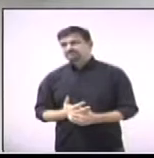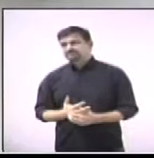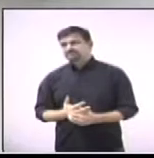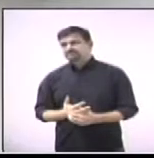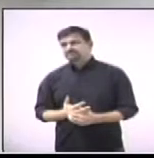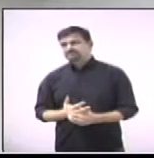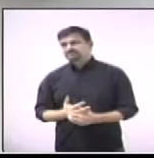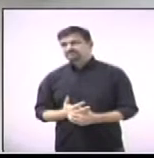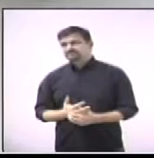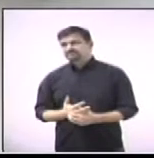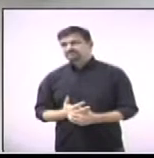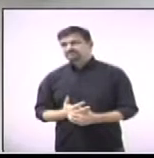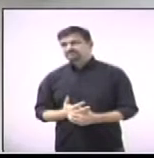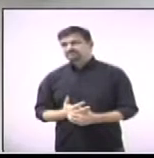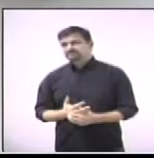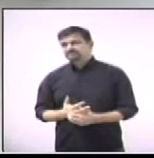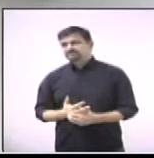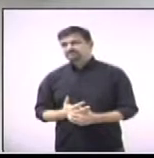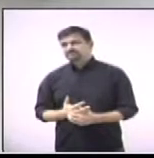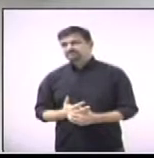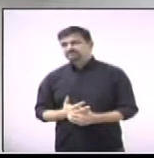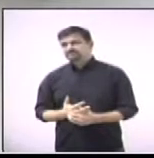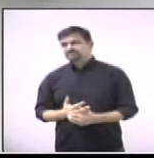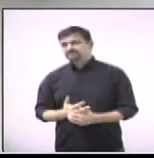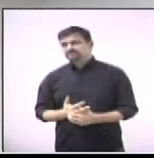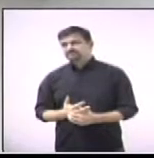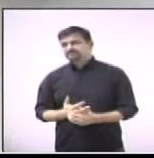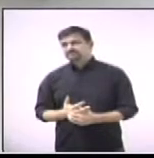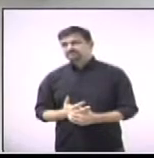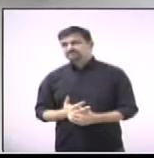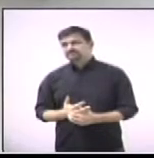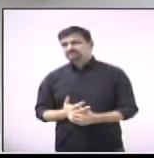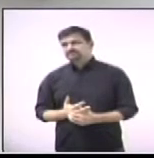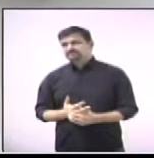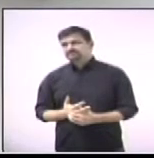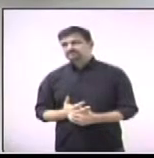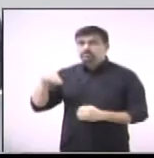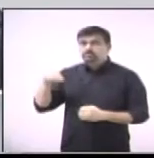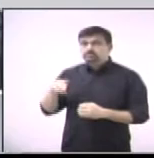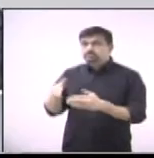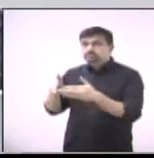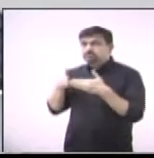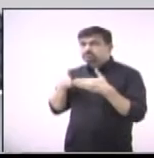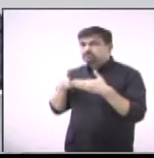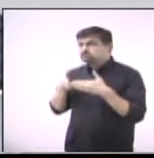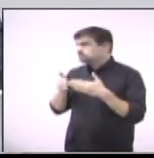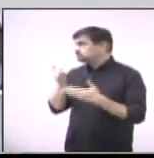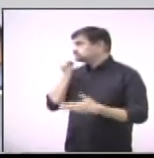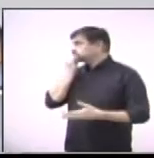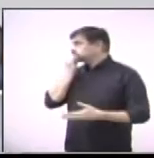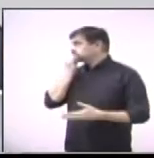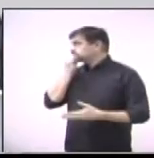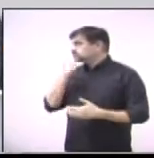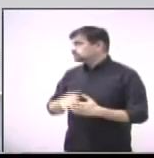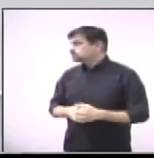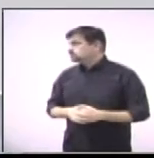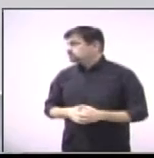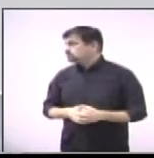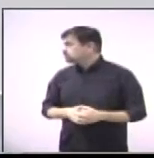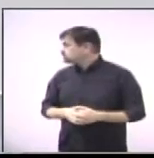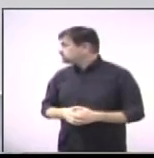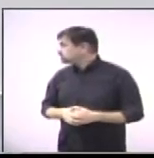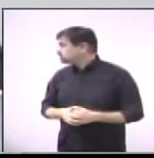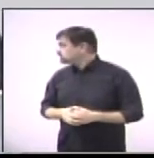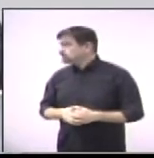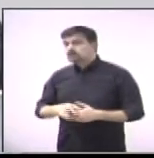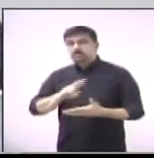285, do vereador Marquinho da Bola. Só um minutinho, vereador. Discussão